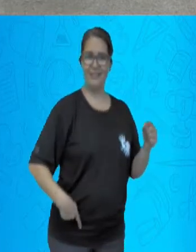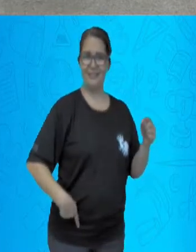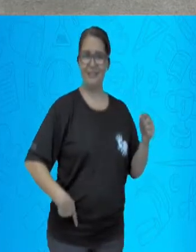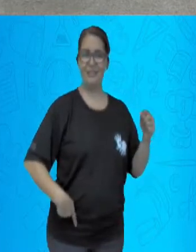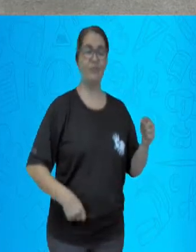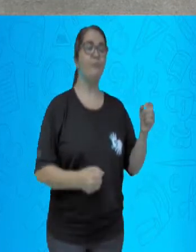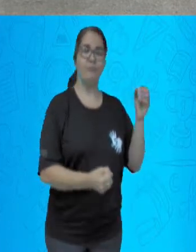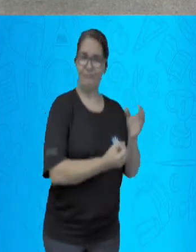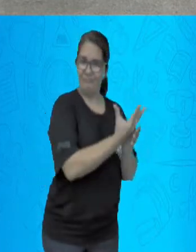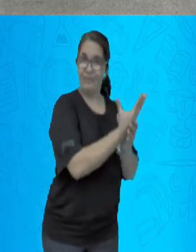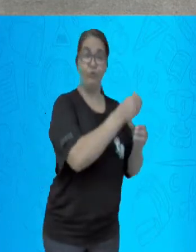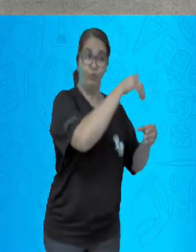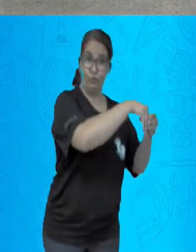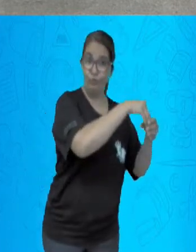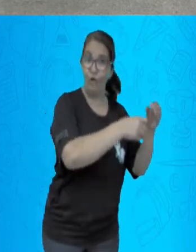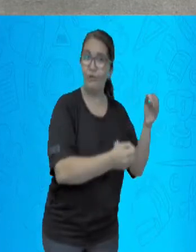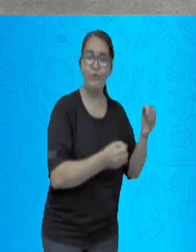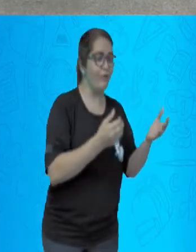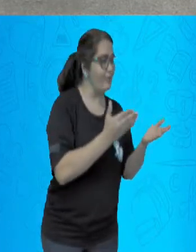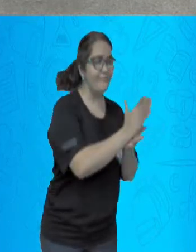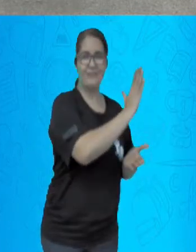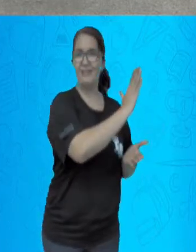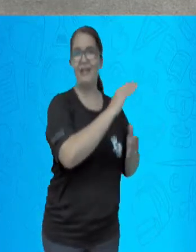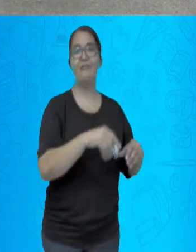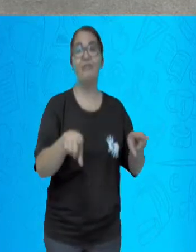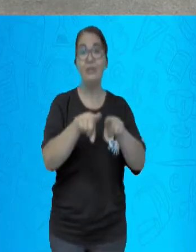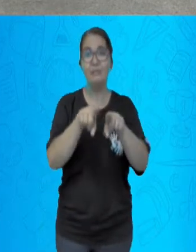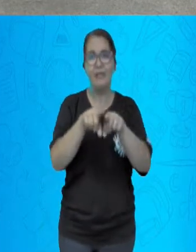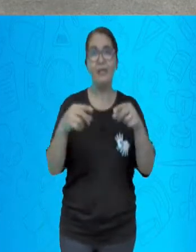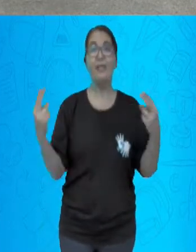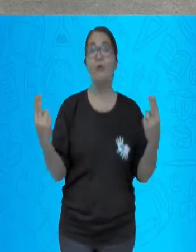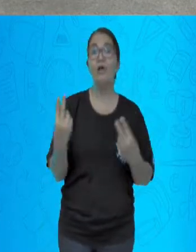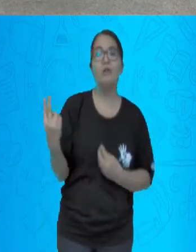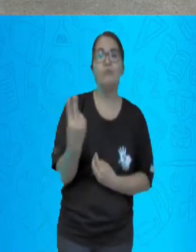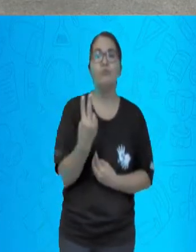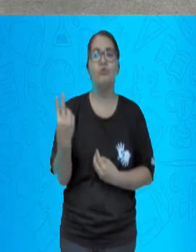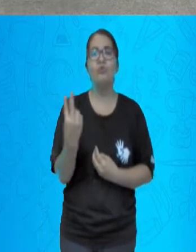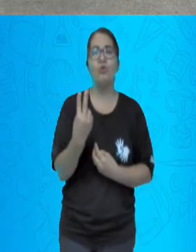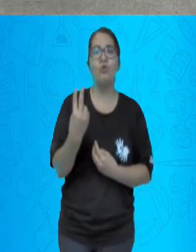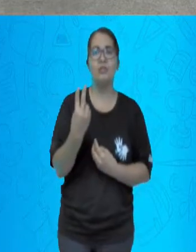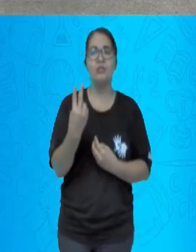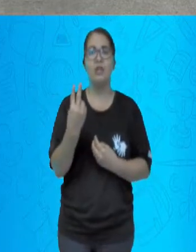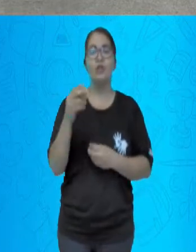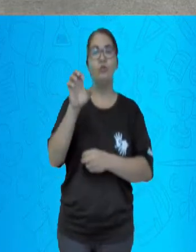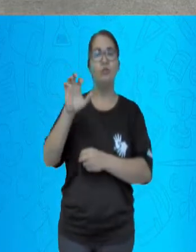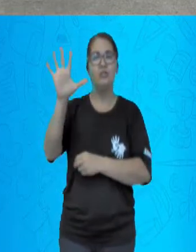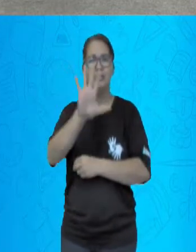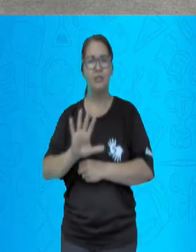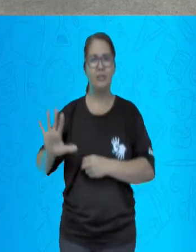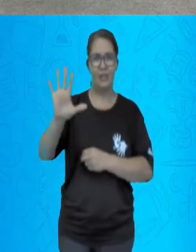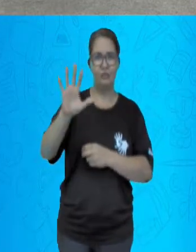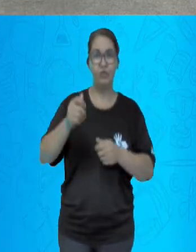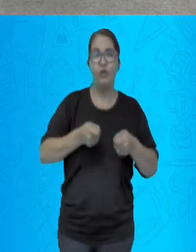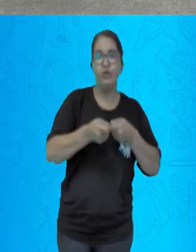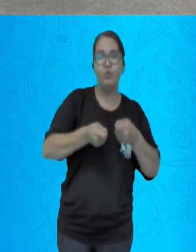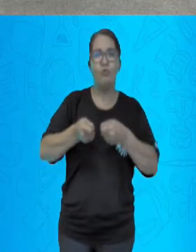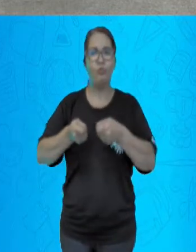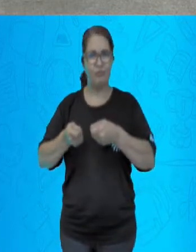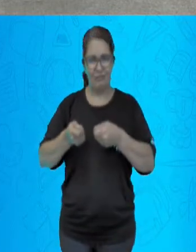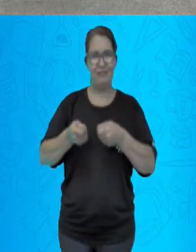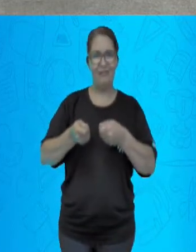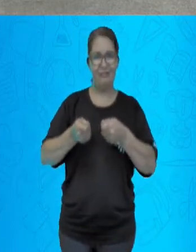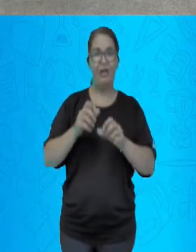saibamos os efeitos que tiveram no Brasil este sistema federativo vivenciado na época. Um desses